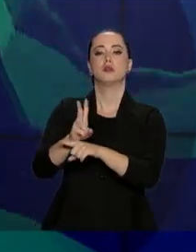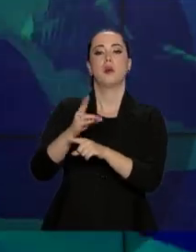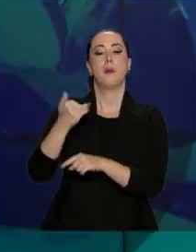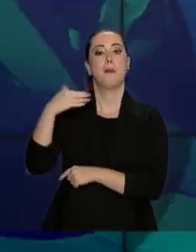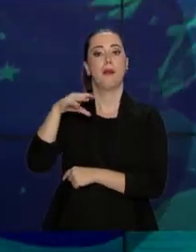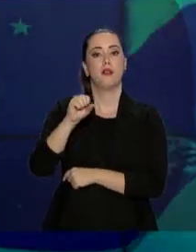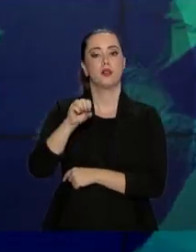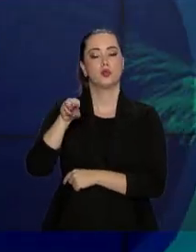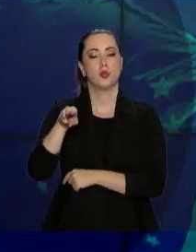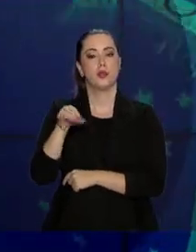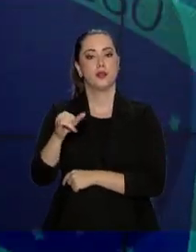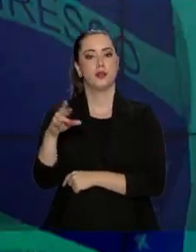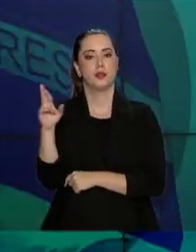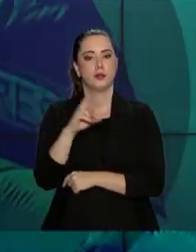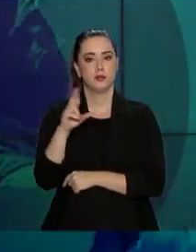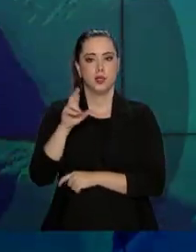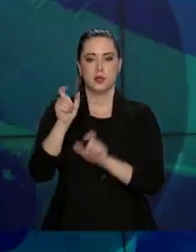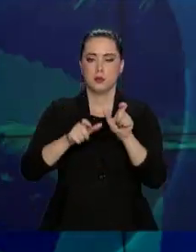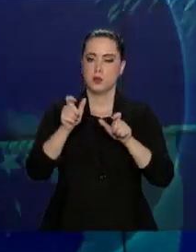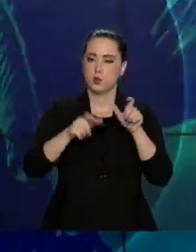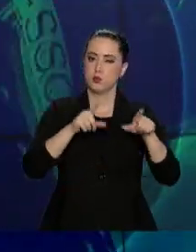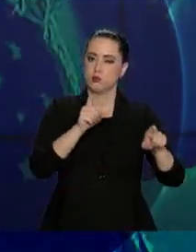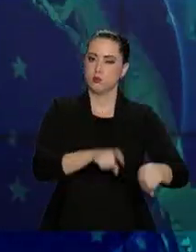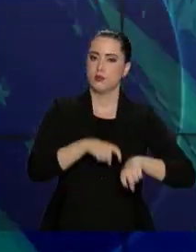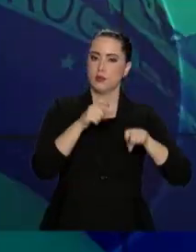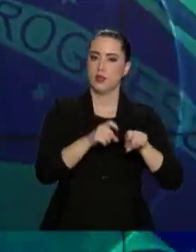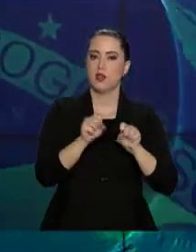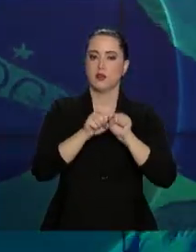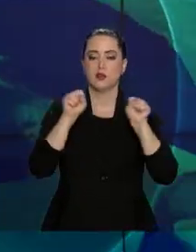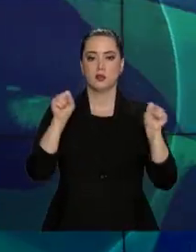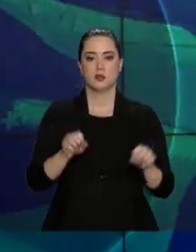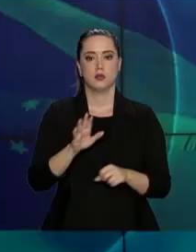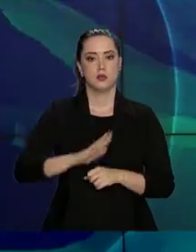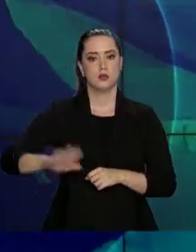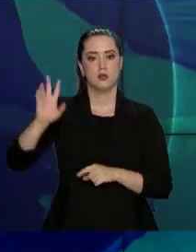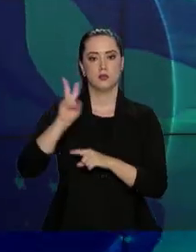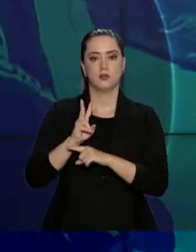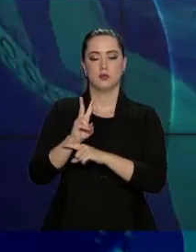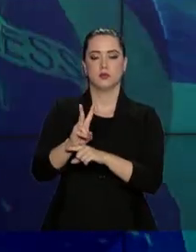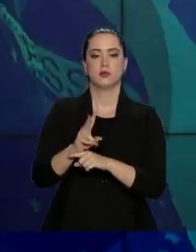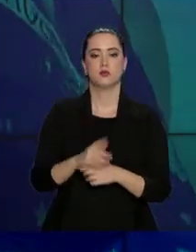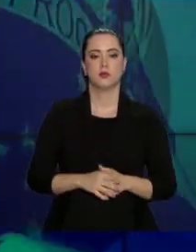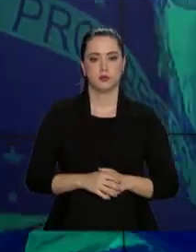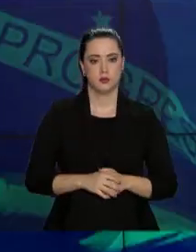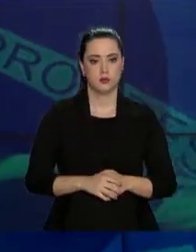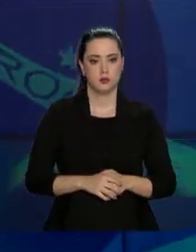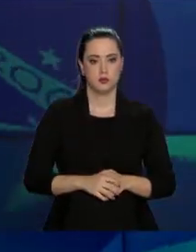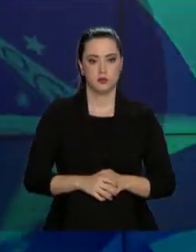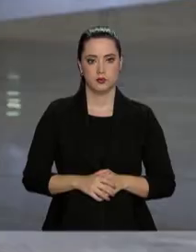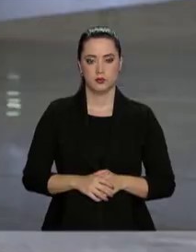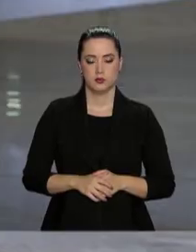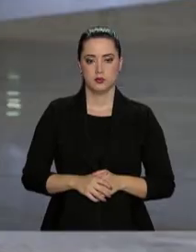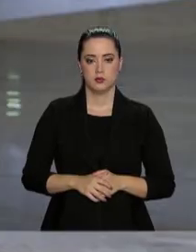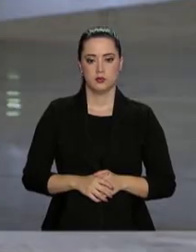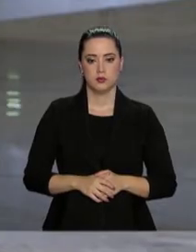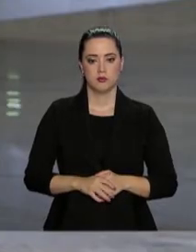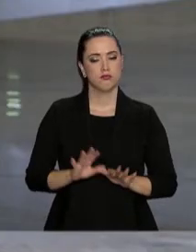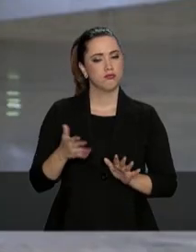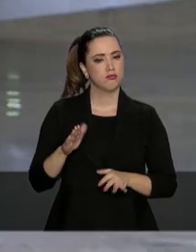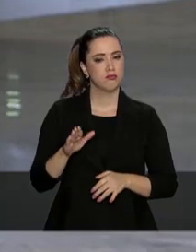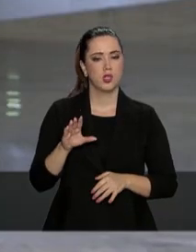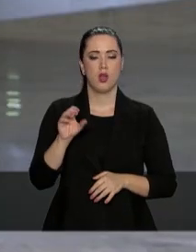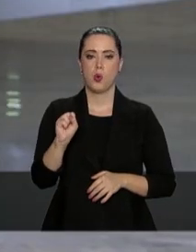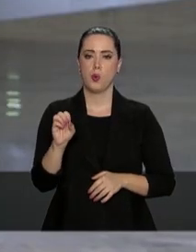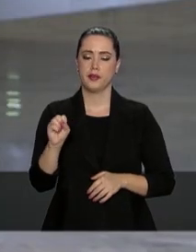80 bilhões de reais aos produtores forais. É o Sistema Nacional de Crédito Rural. Cerca de